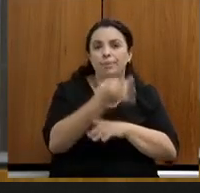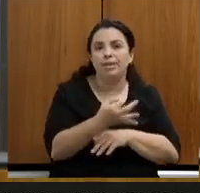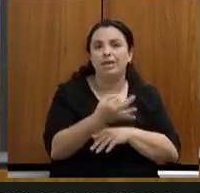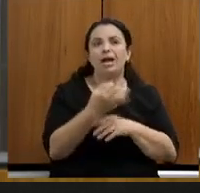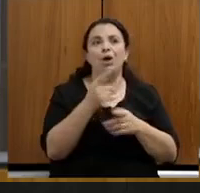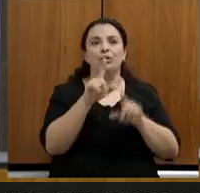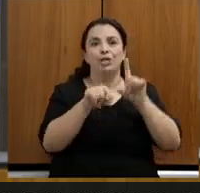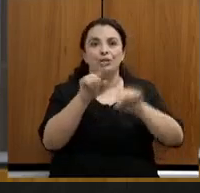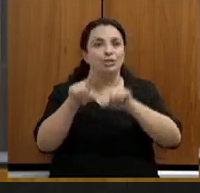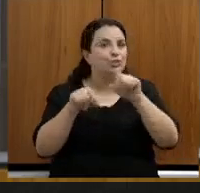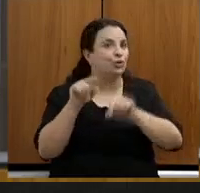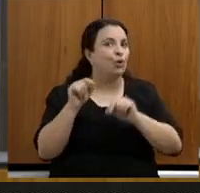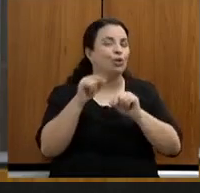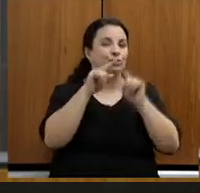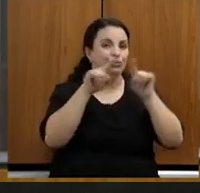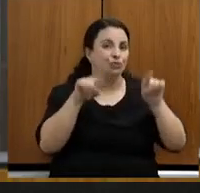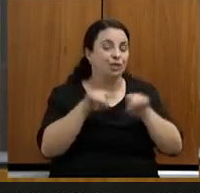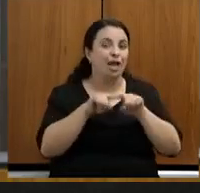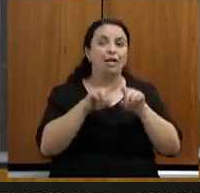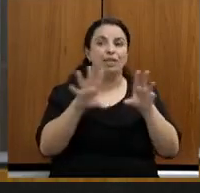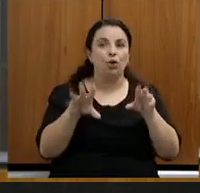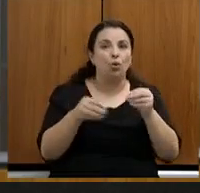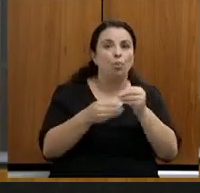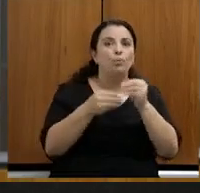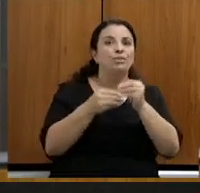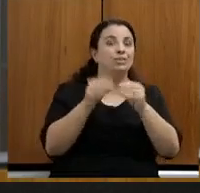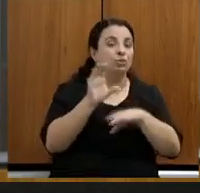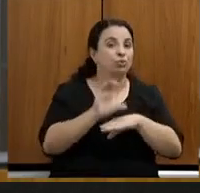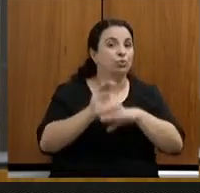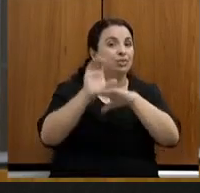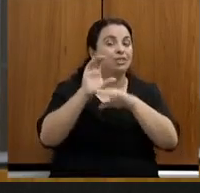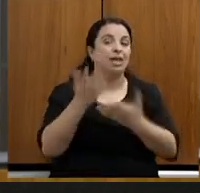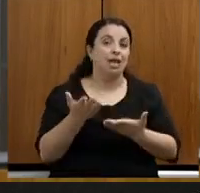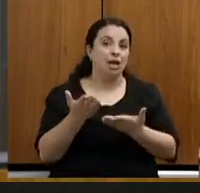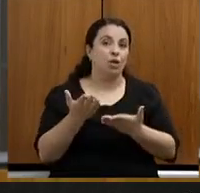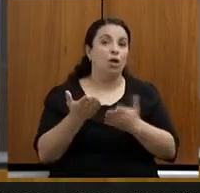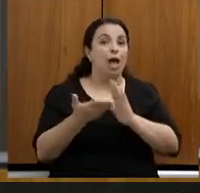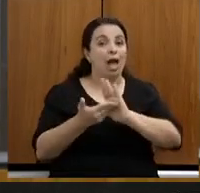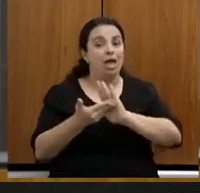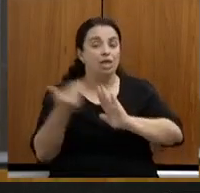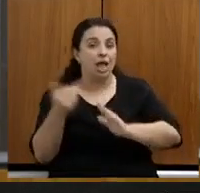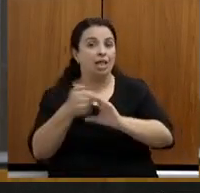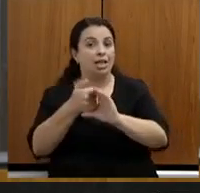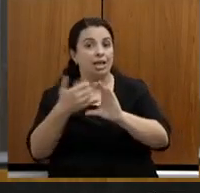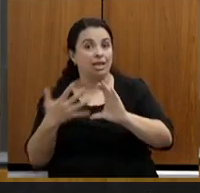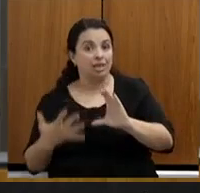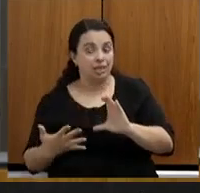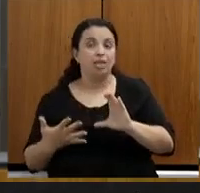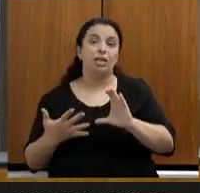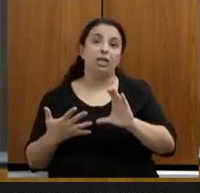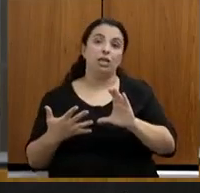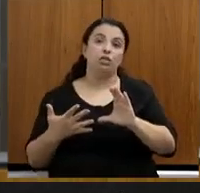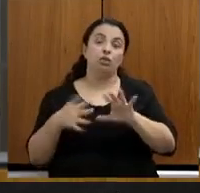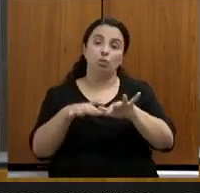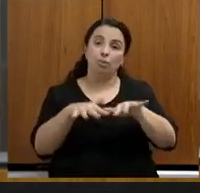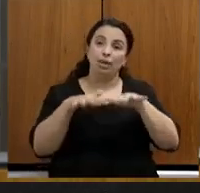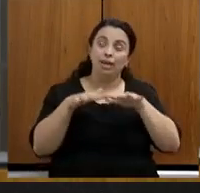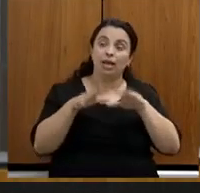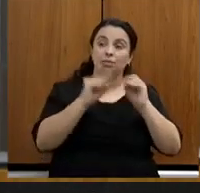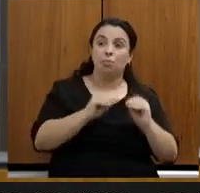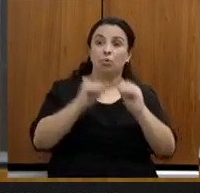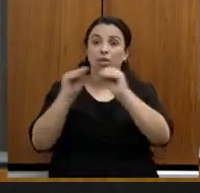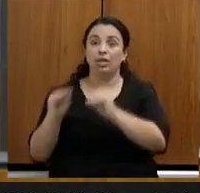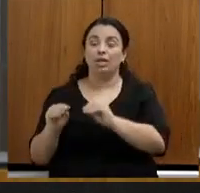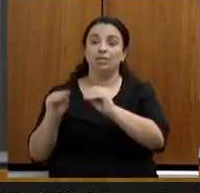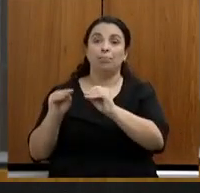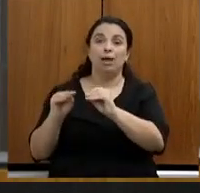na composição do Conselho, a retirada das atribuições características do plenário e transferência dessas atribuições para câmaras técnicas,